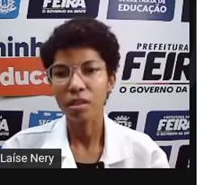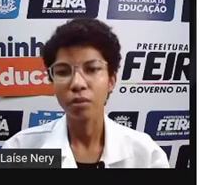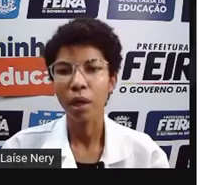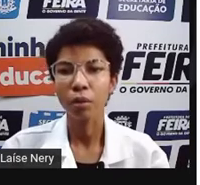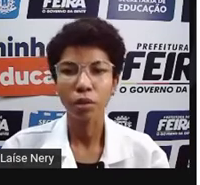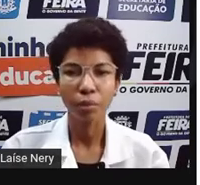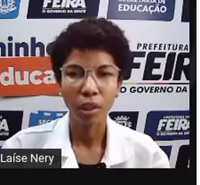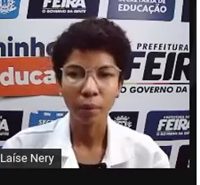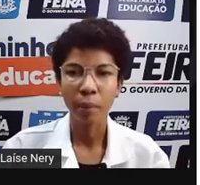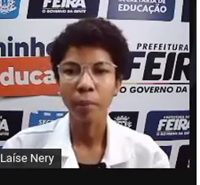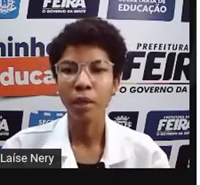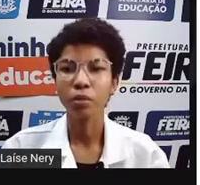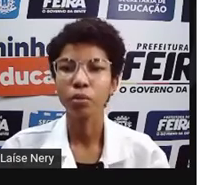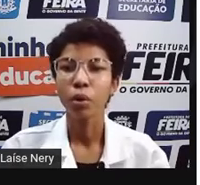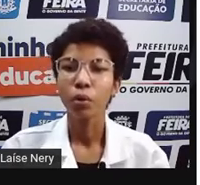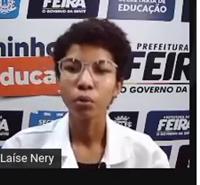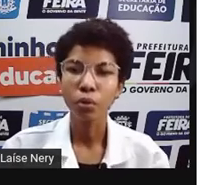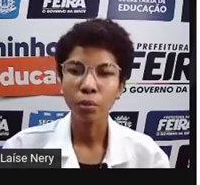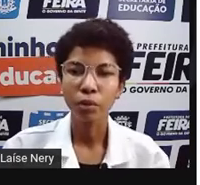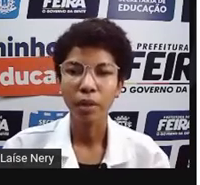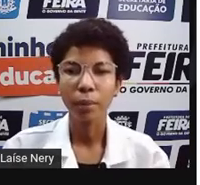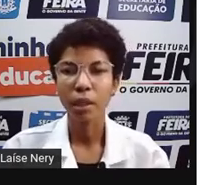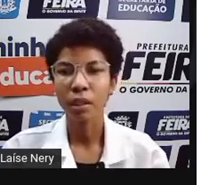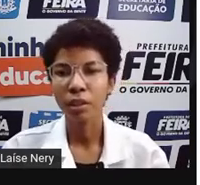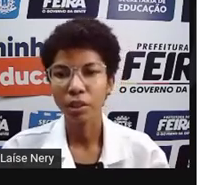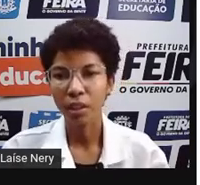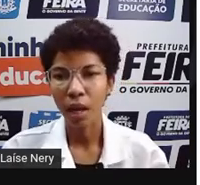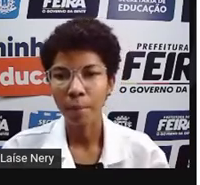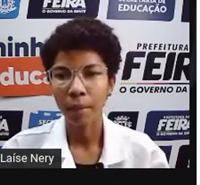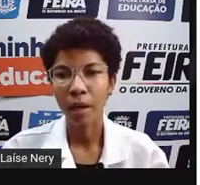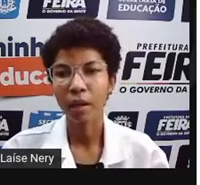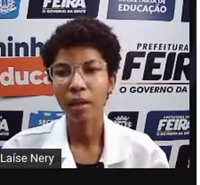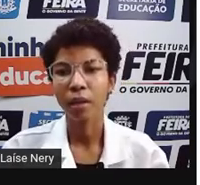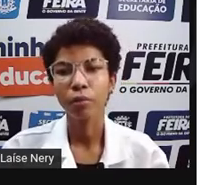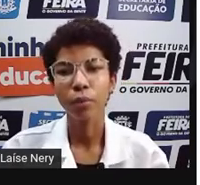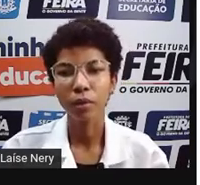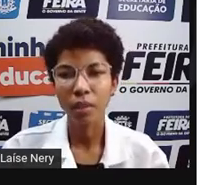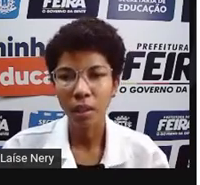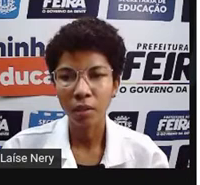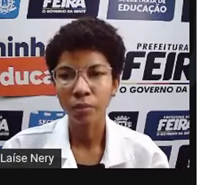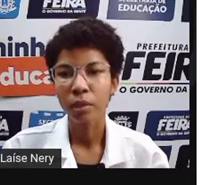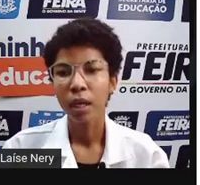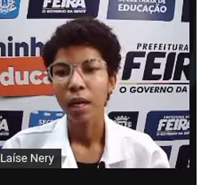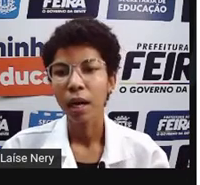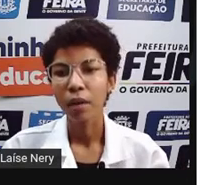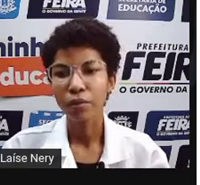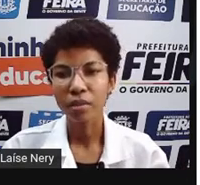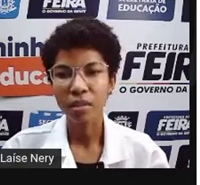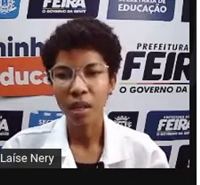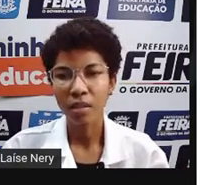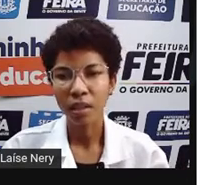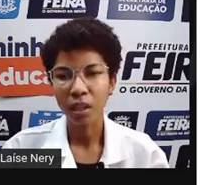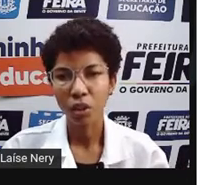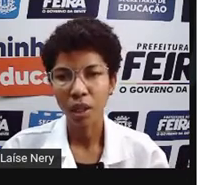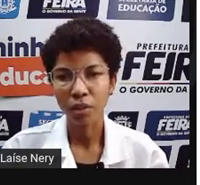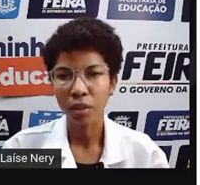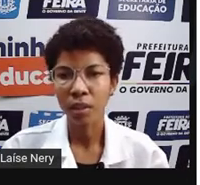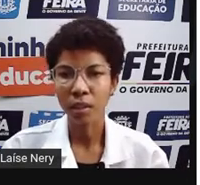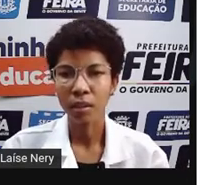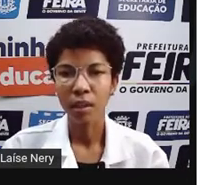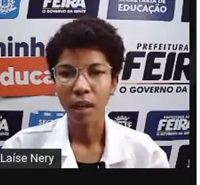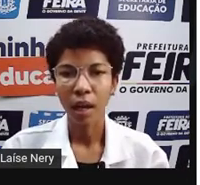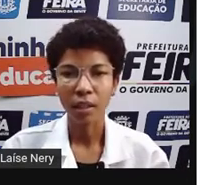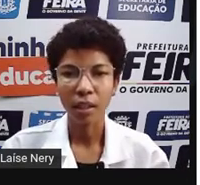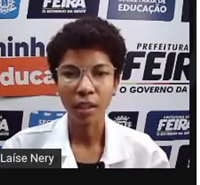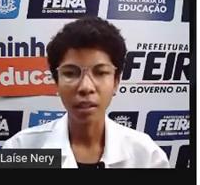ela vai dizer qual é o tipo de equipamento, o nome do fabricante, a marca, o modelo, a eficiência energética,